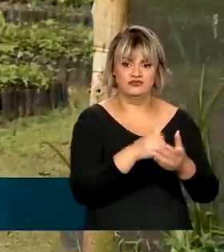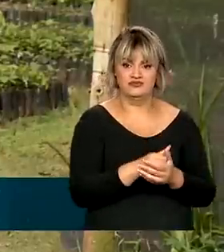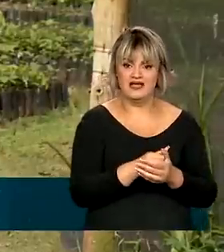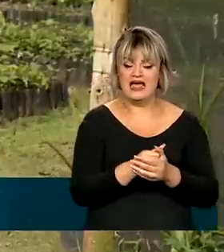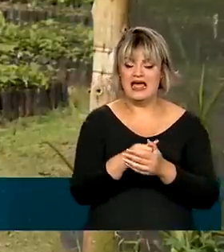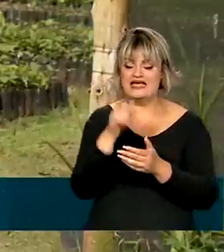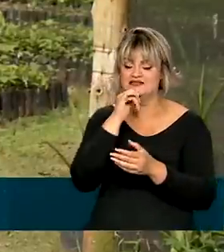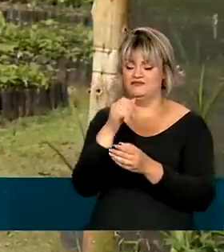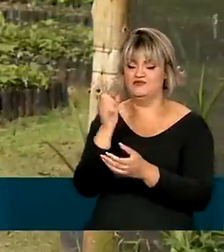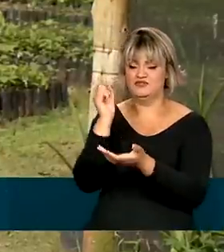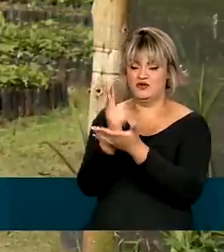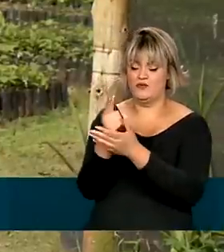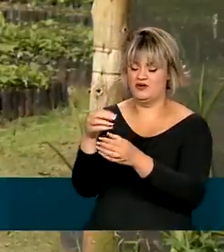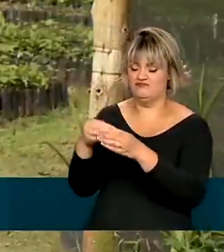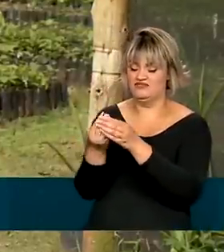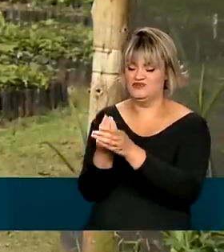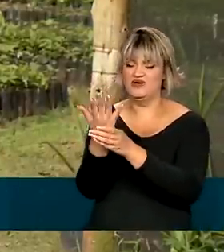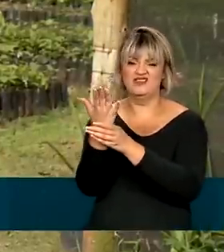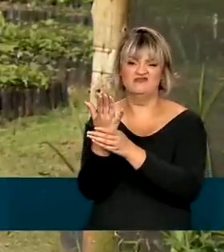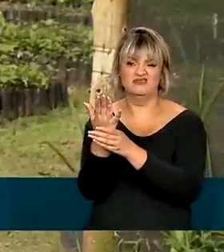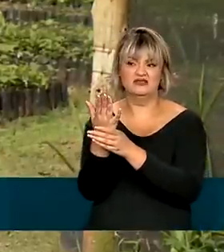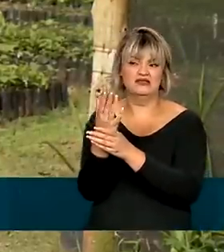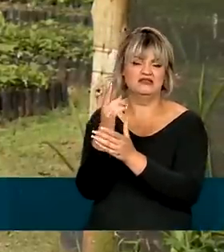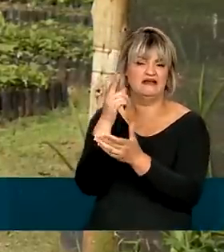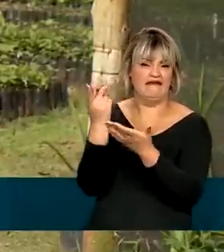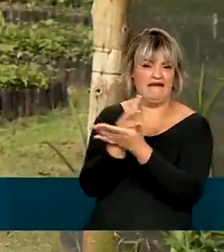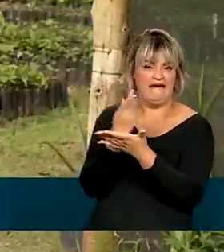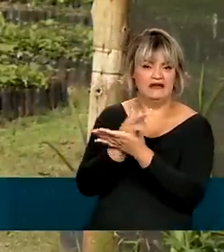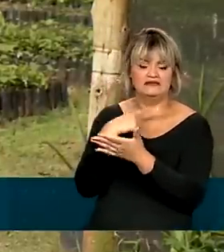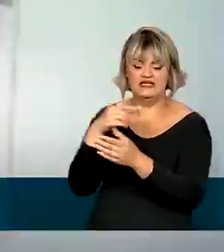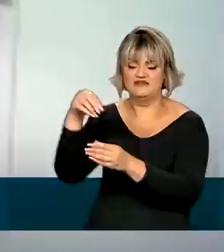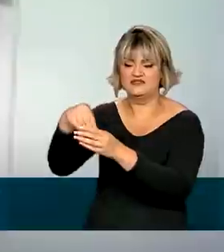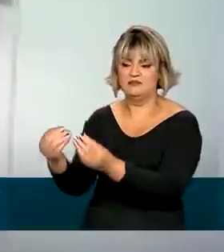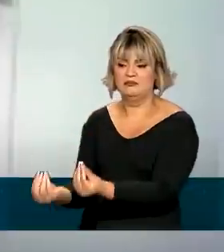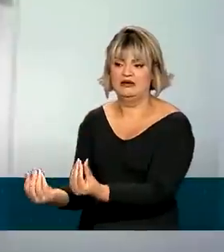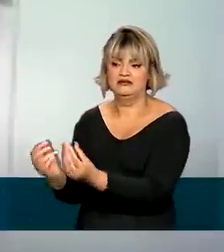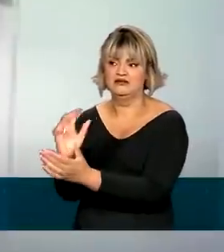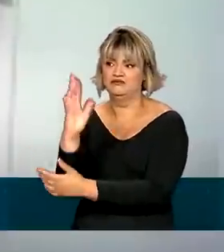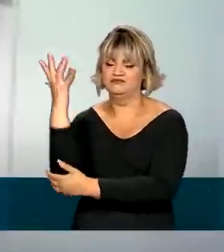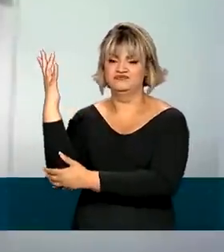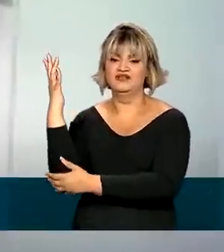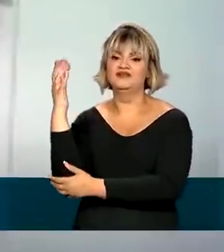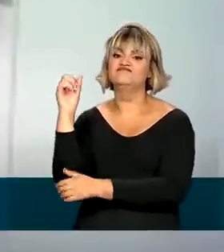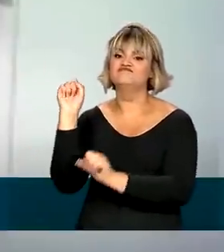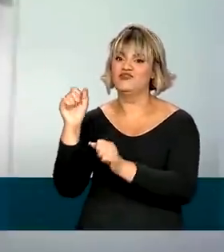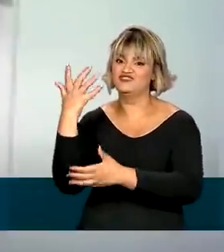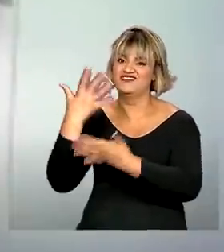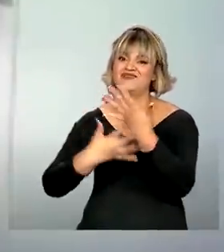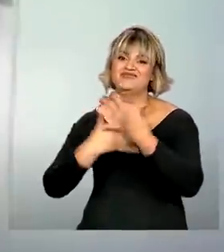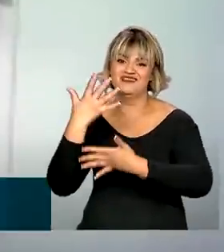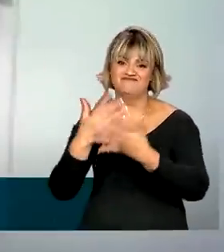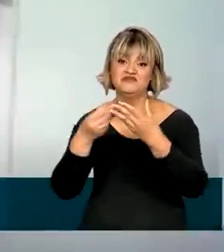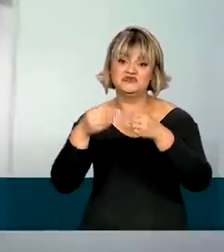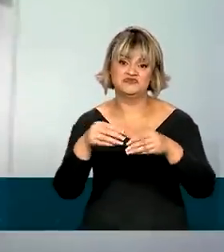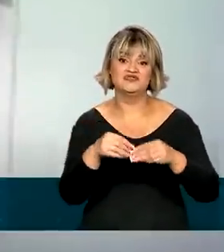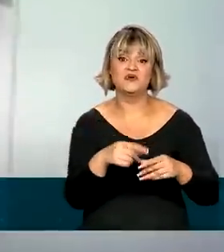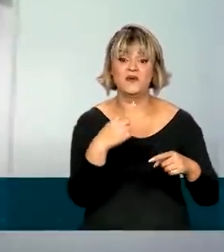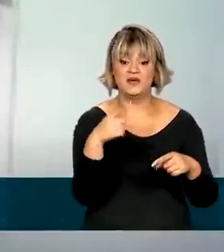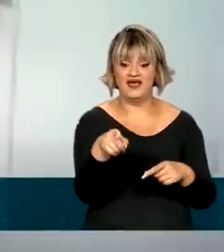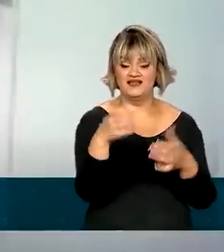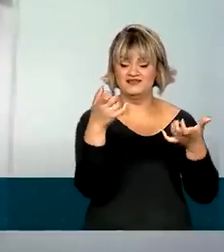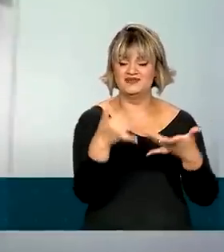pragas, por exemplo, pode prejudicar todo um ecossistema. O material que vem do comércio ilegal